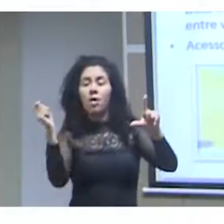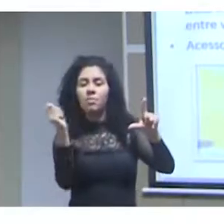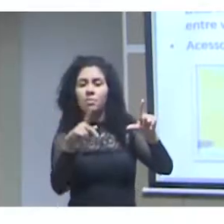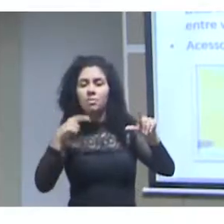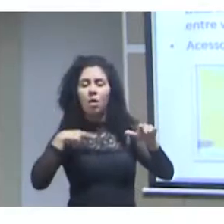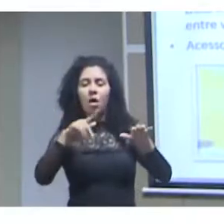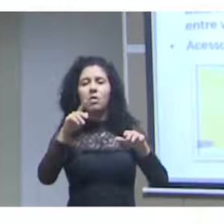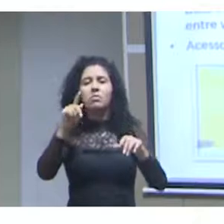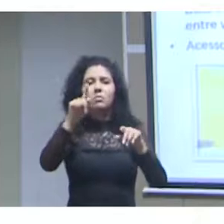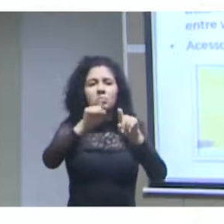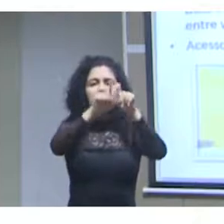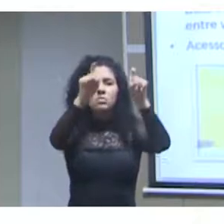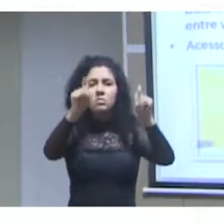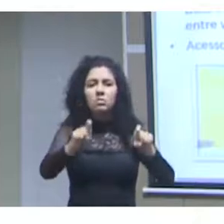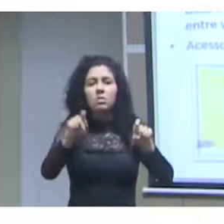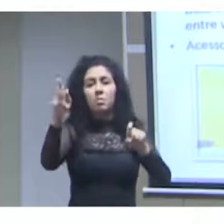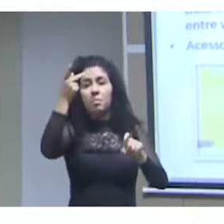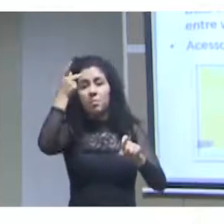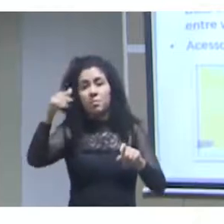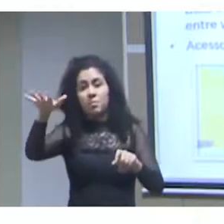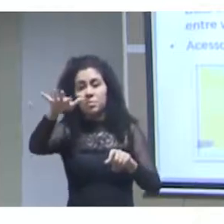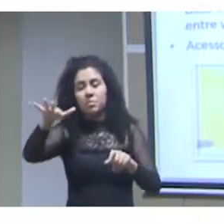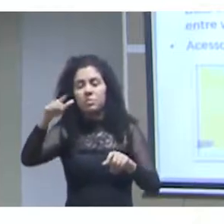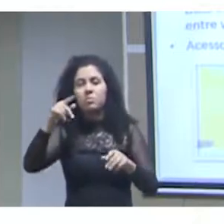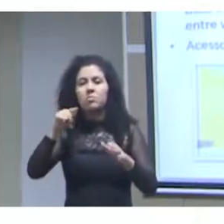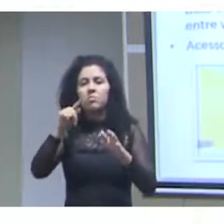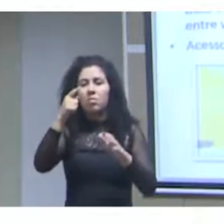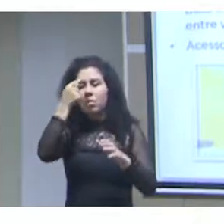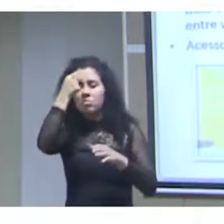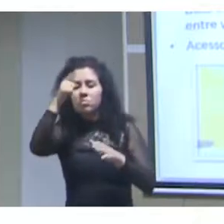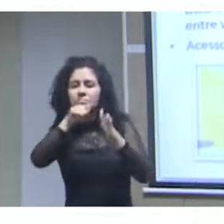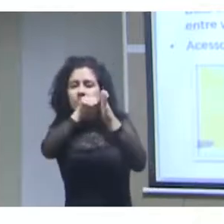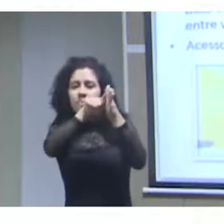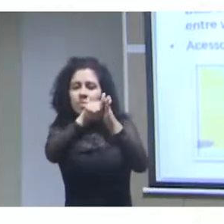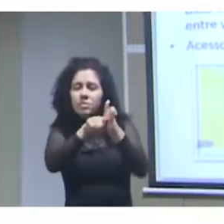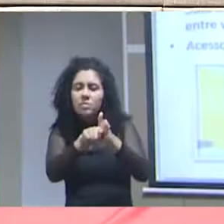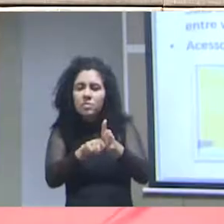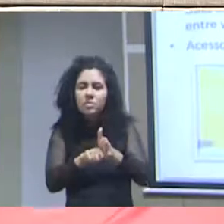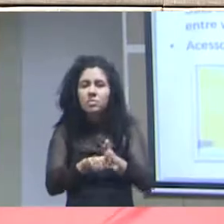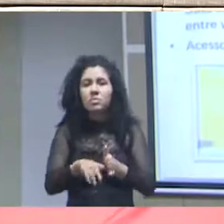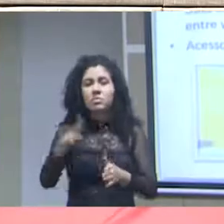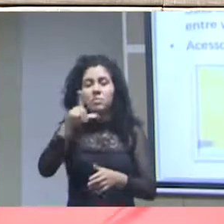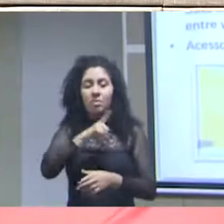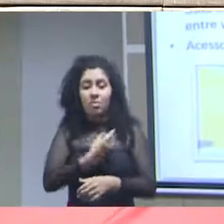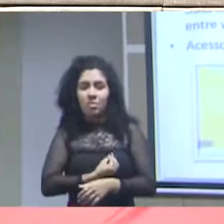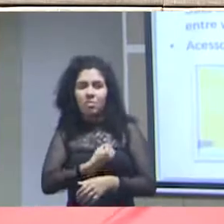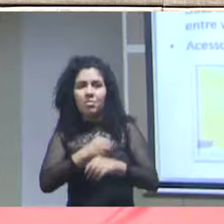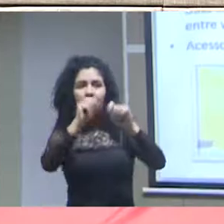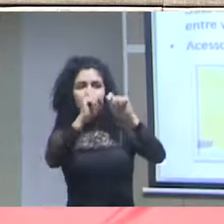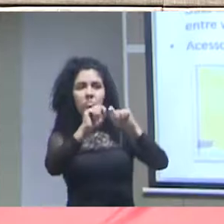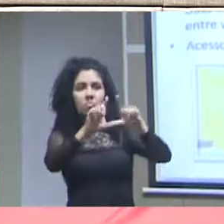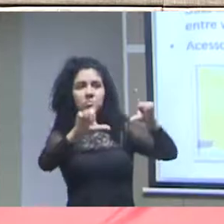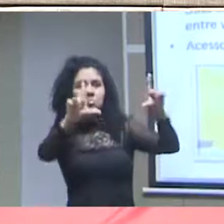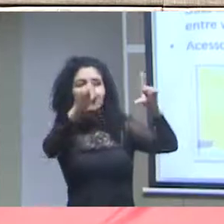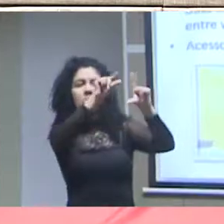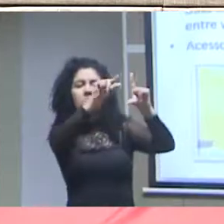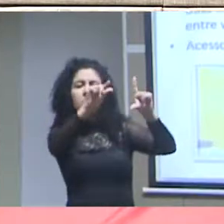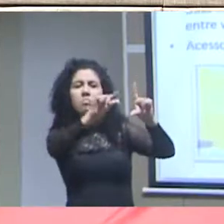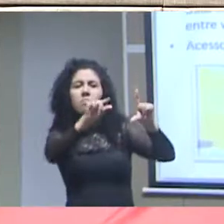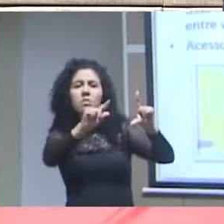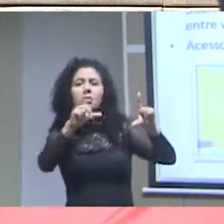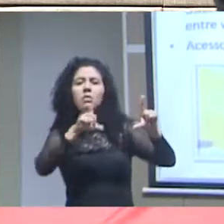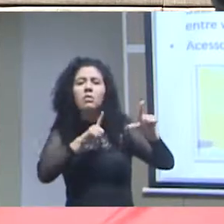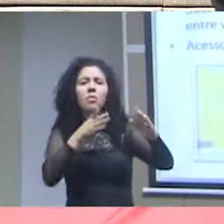os pesquisadores afinal de contas não bastava as bases estarem lá a precisava processar fazer cruzamento e normalmente as bases de dados que